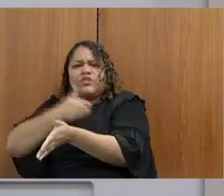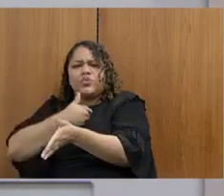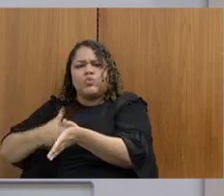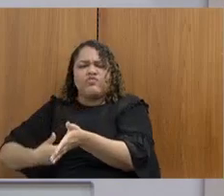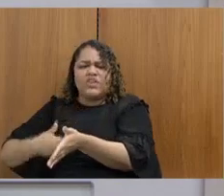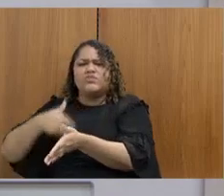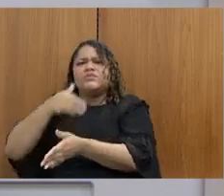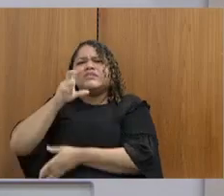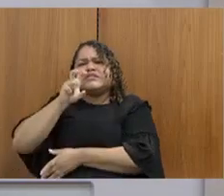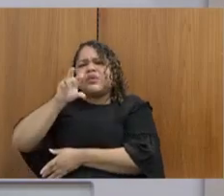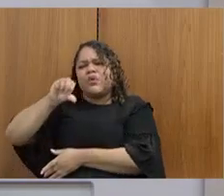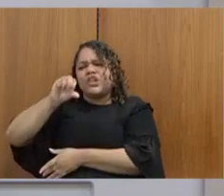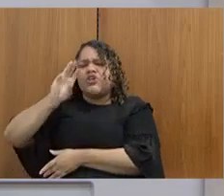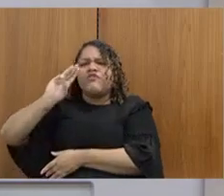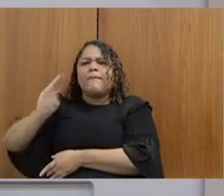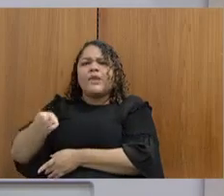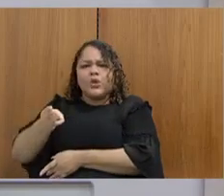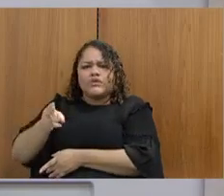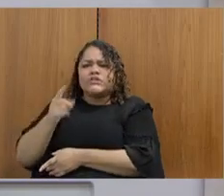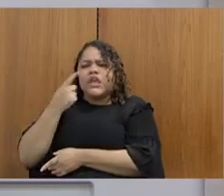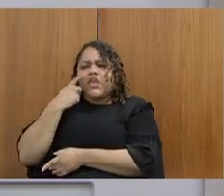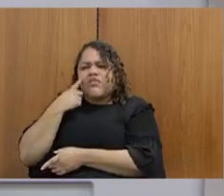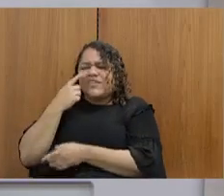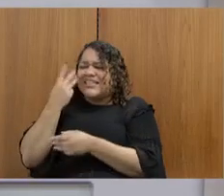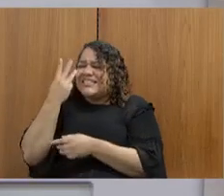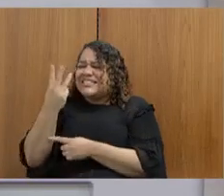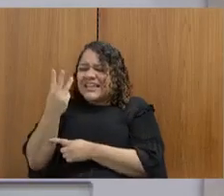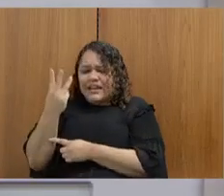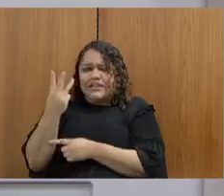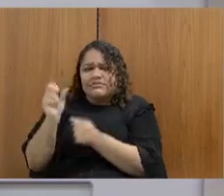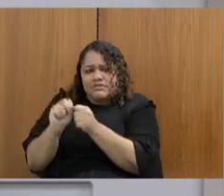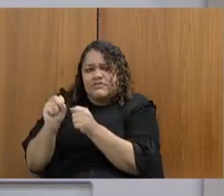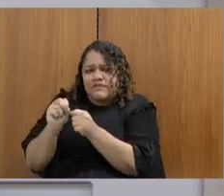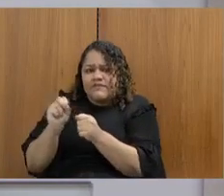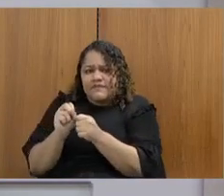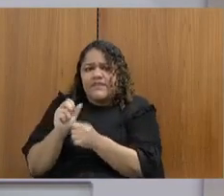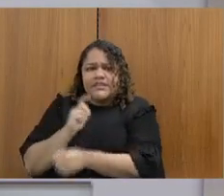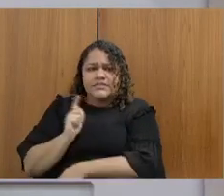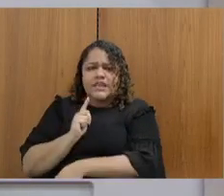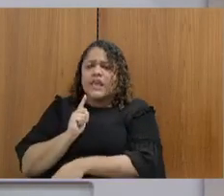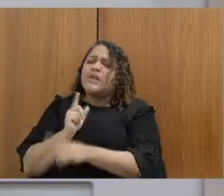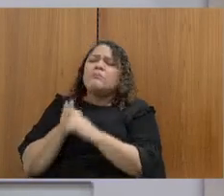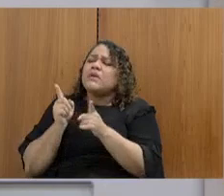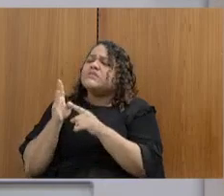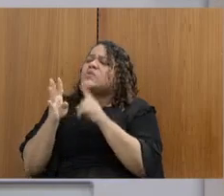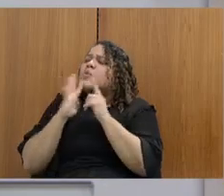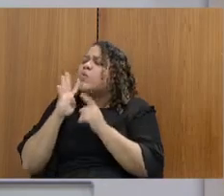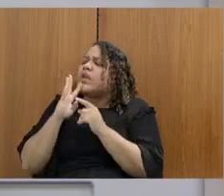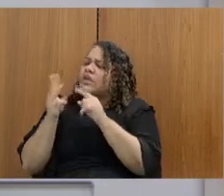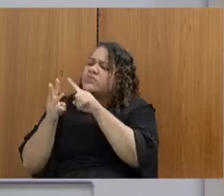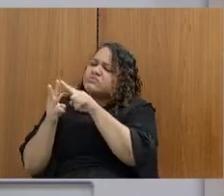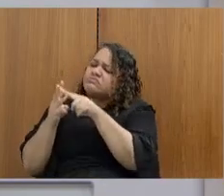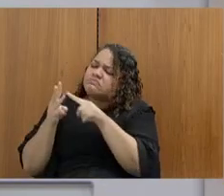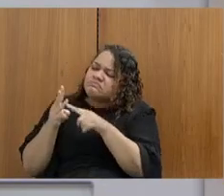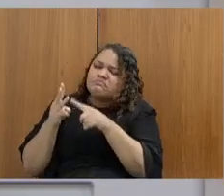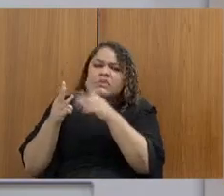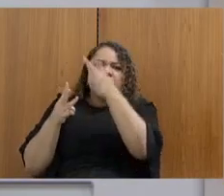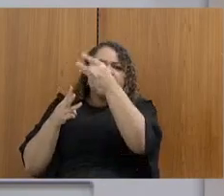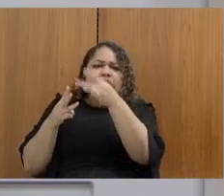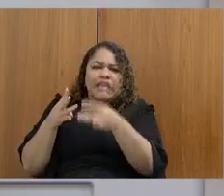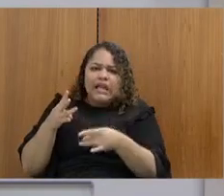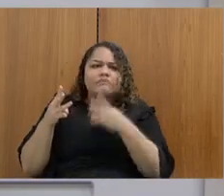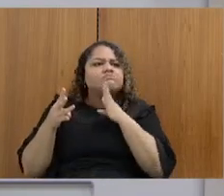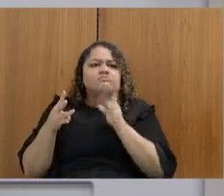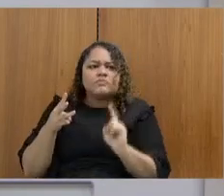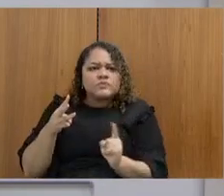tem três ações e eu não conheço muito bem a respeito da aplicação delas. Mas é possível pensar num projeto que